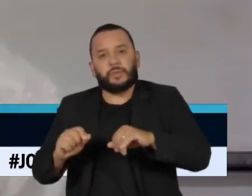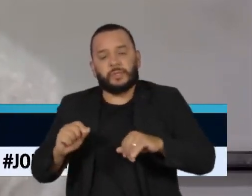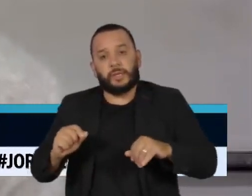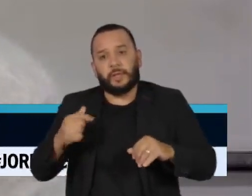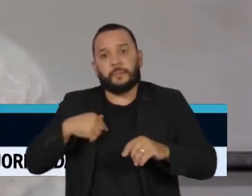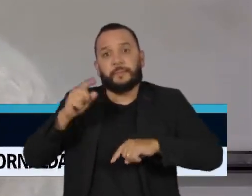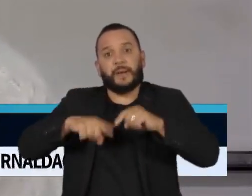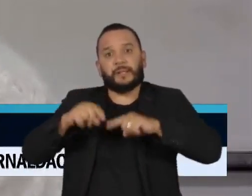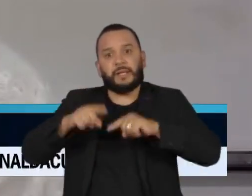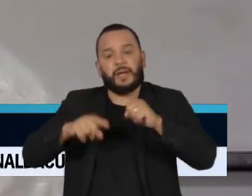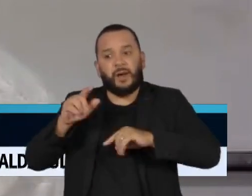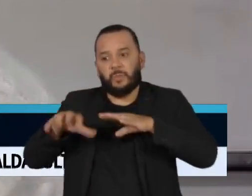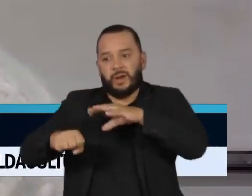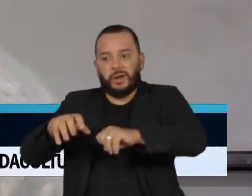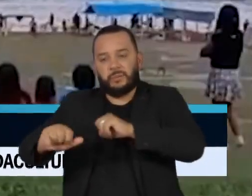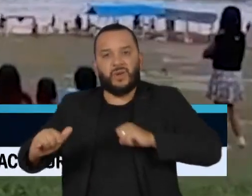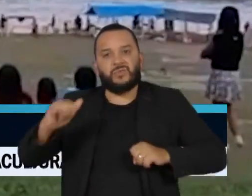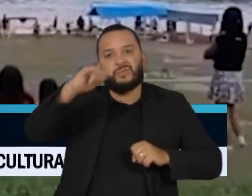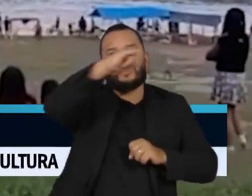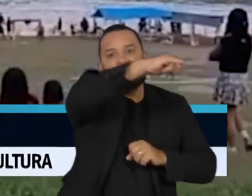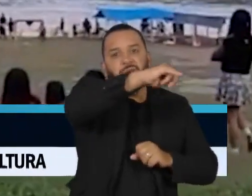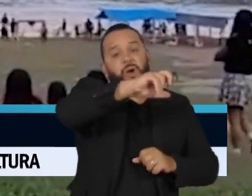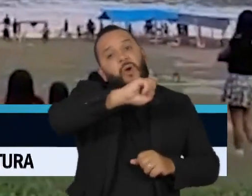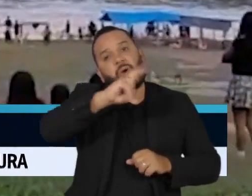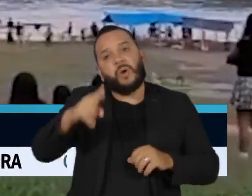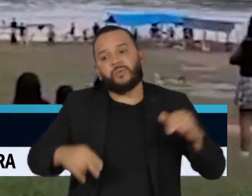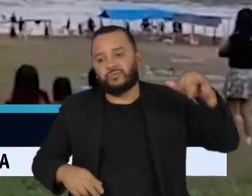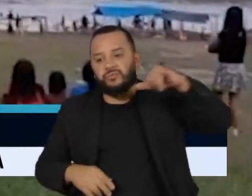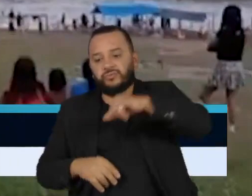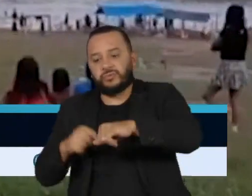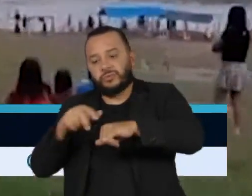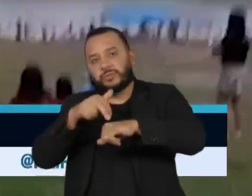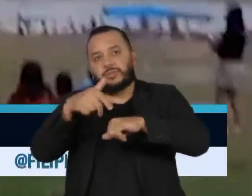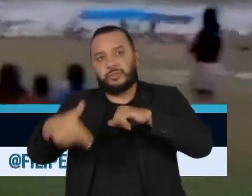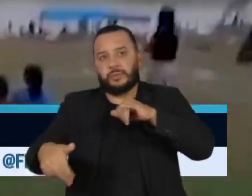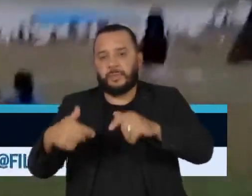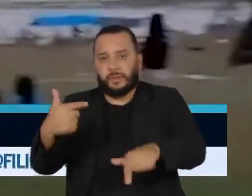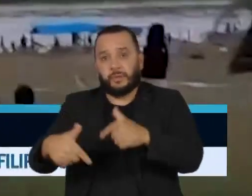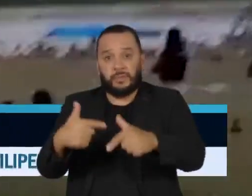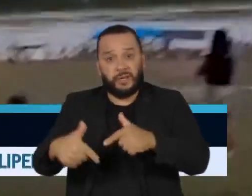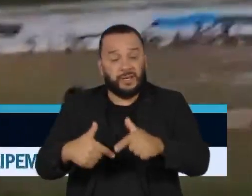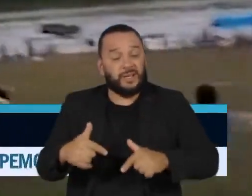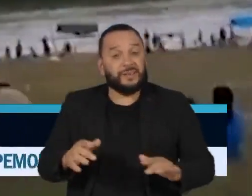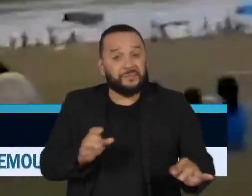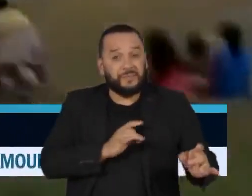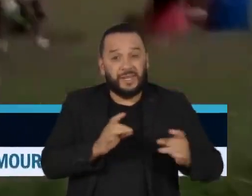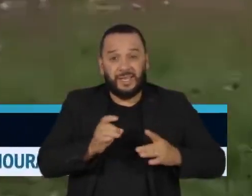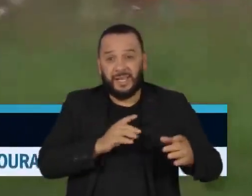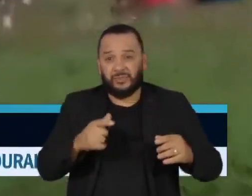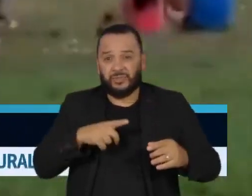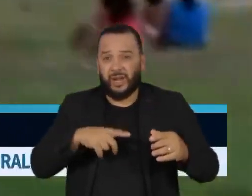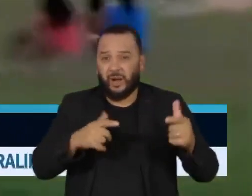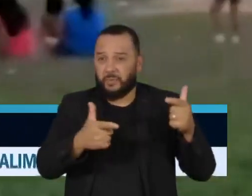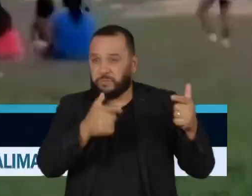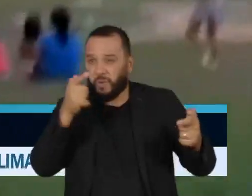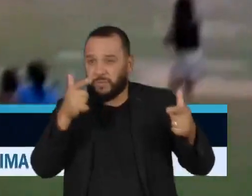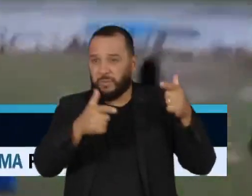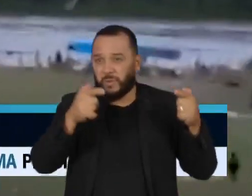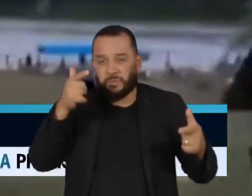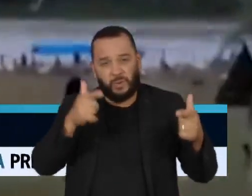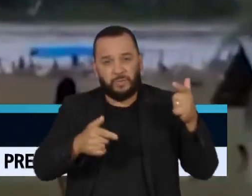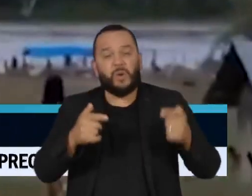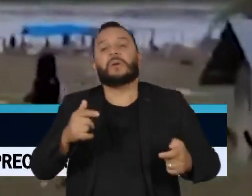produção garimpeira quanto o produto final, ouro. O temor agora é a ocorrência de novos conflitos entre os invasores e os